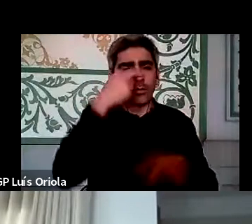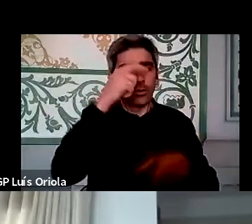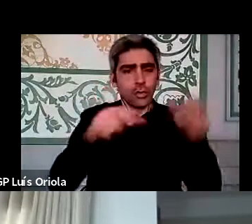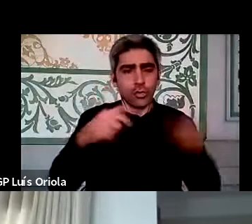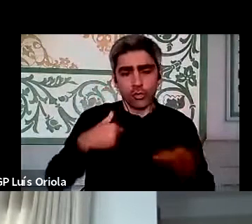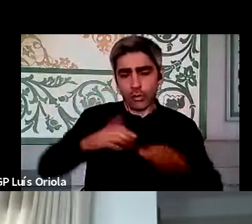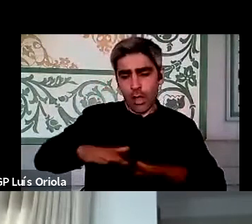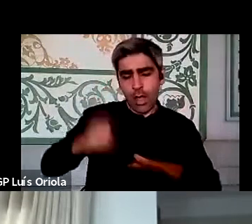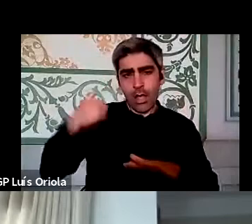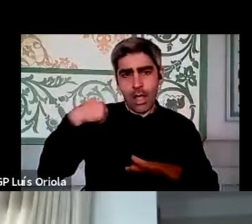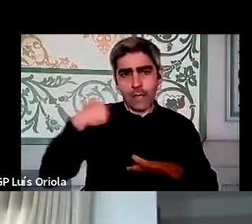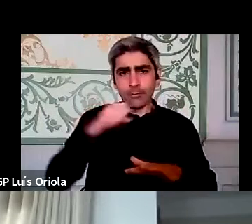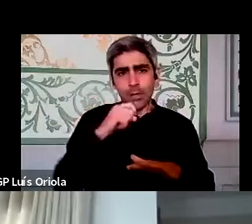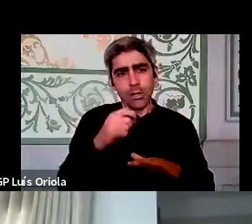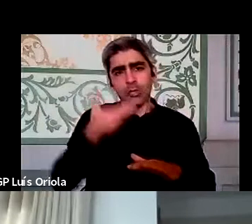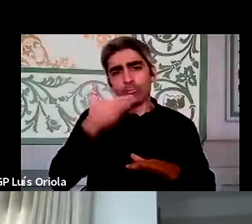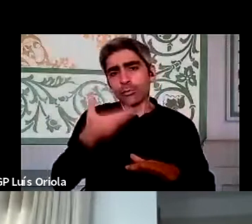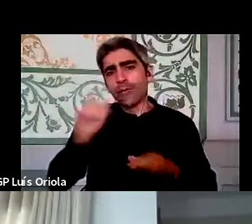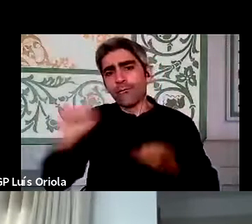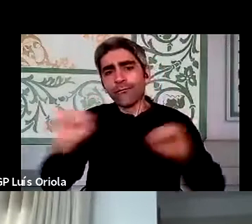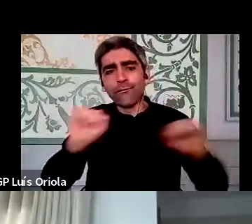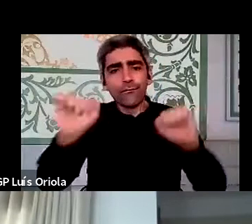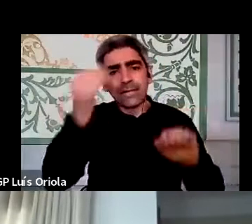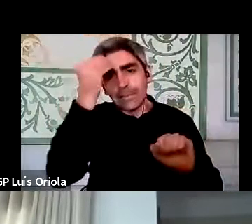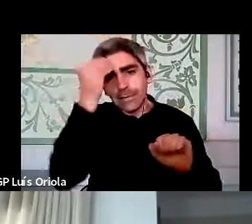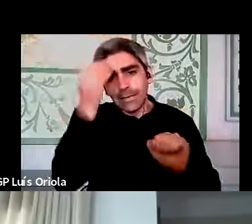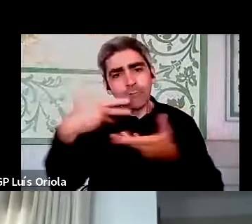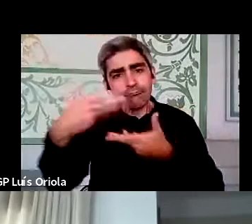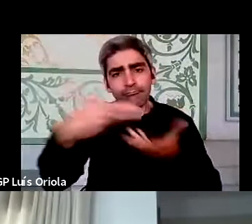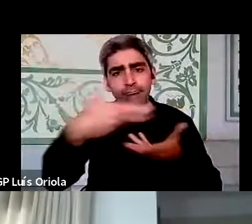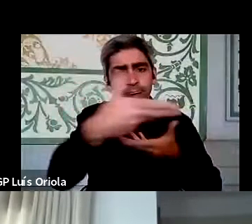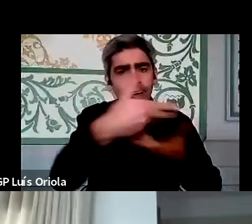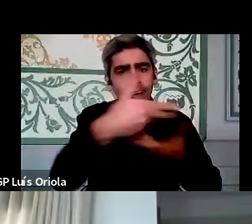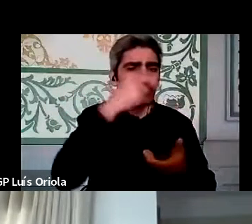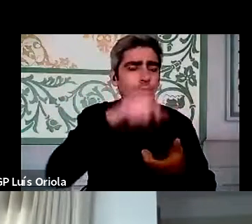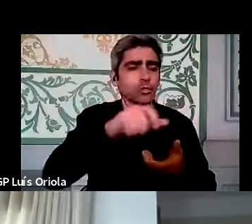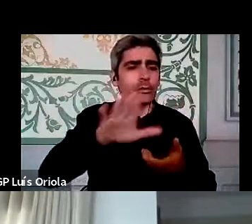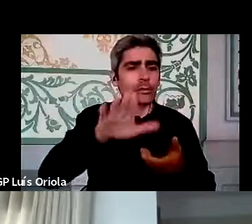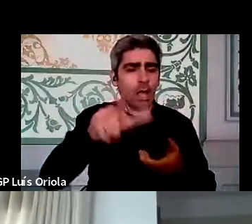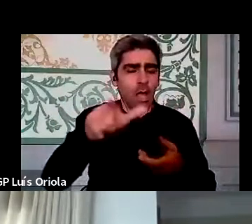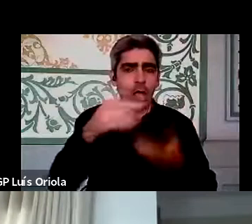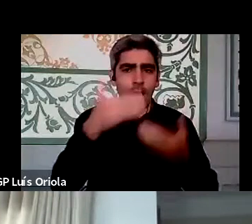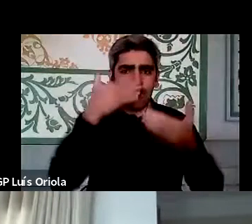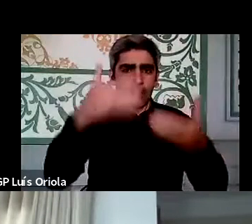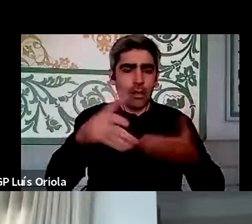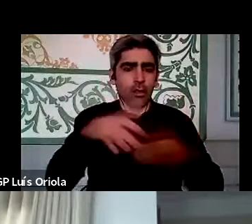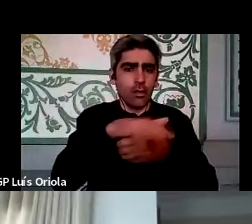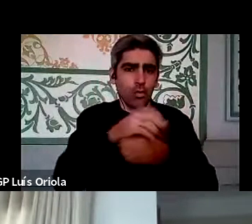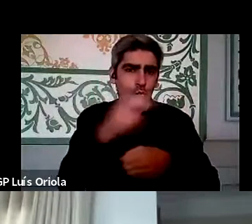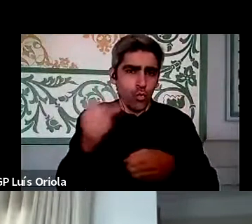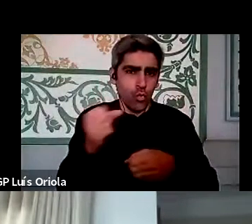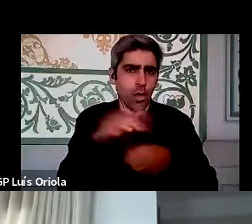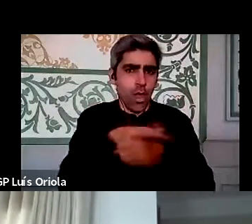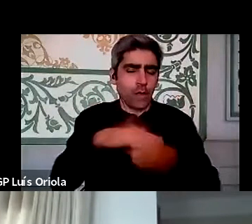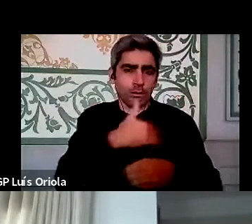podemos trocar, e também para absorver experiências dos outros, e também tenho falado com pessoas que estão na linha da frente, naquela linha mais dura da área da saúde, a prestar cuidados,